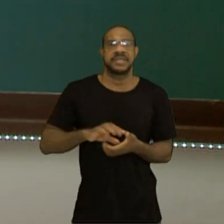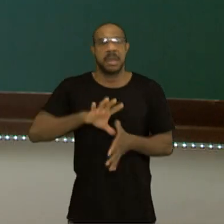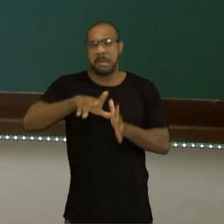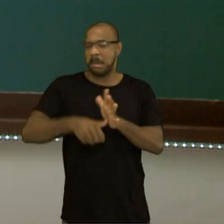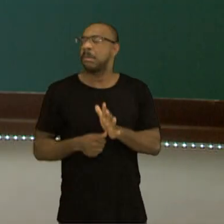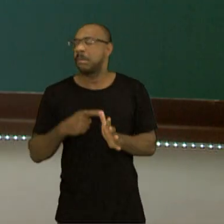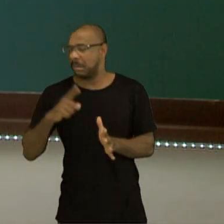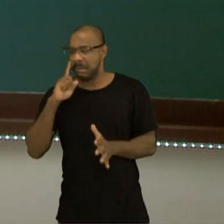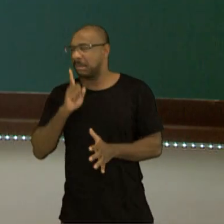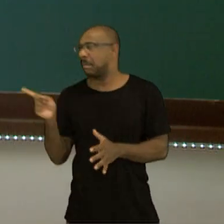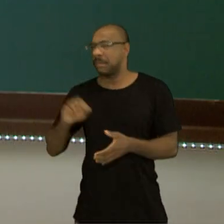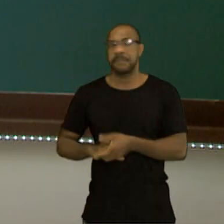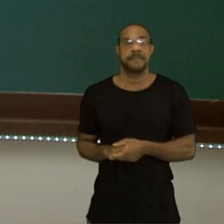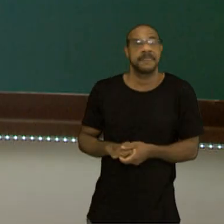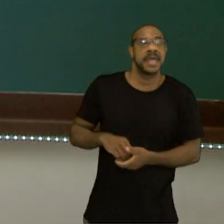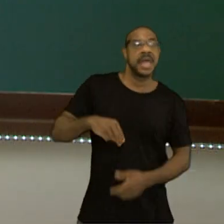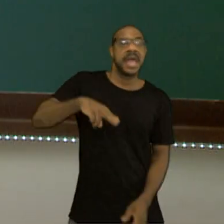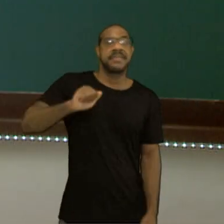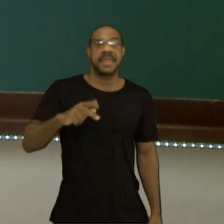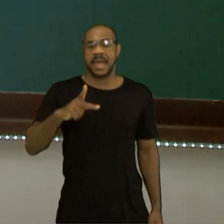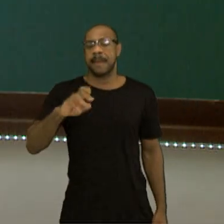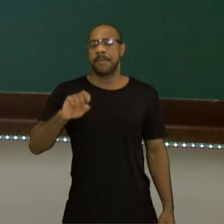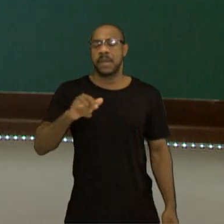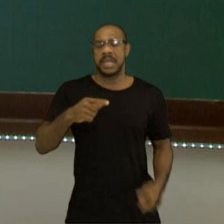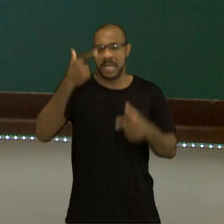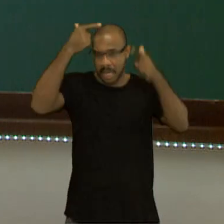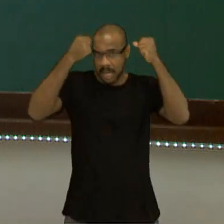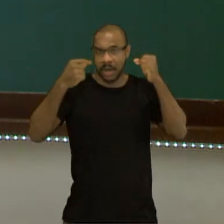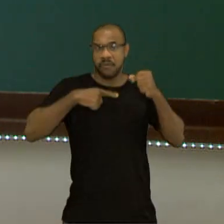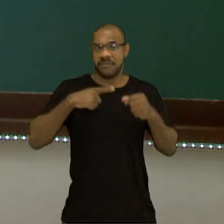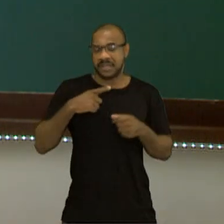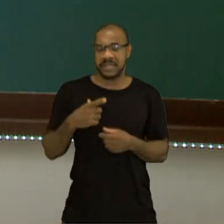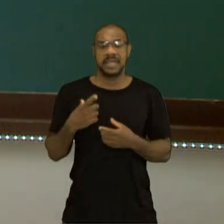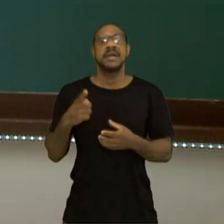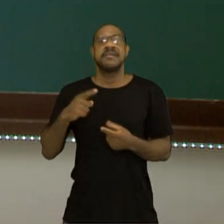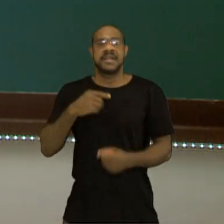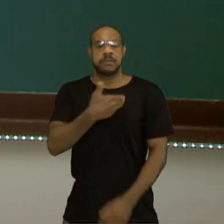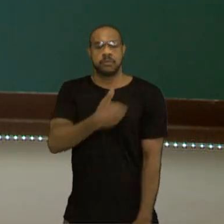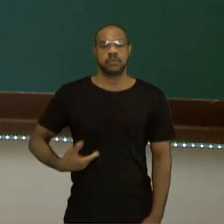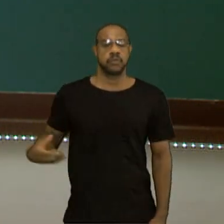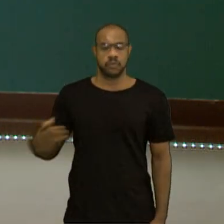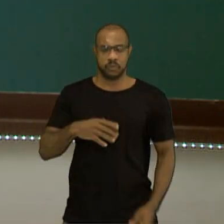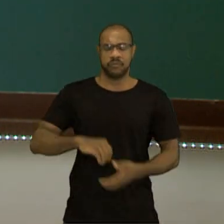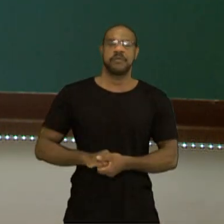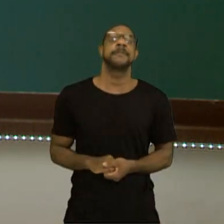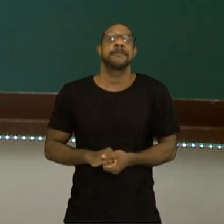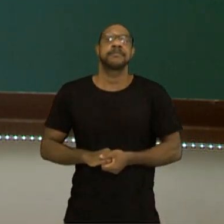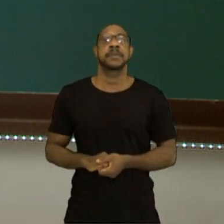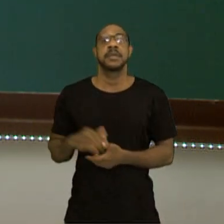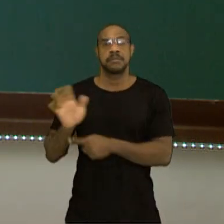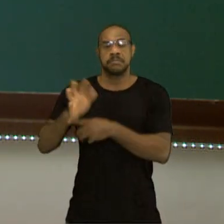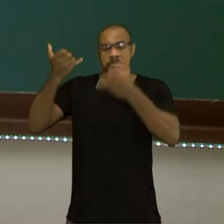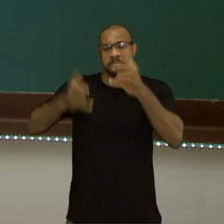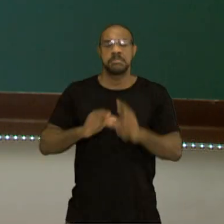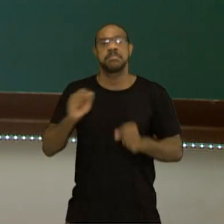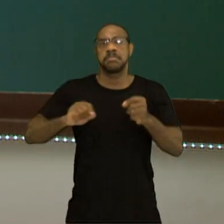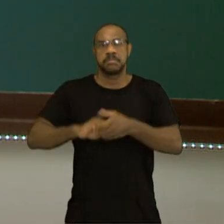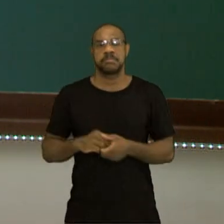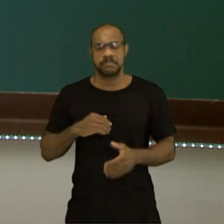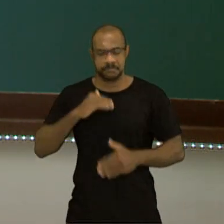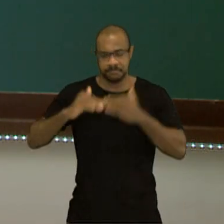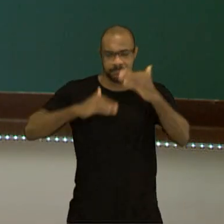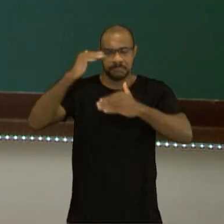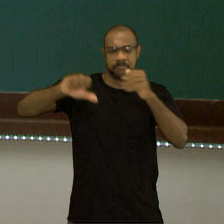Brumário, Napoleão Bonaparte vai assumir o poder da França. Nesse vídeo, nós falamos sobre a